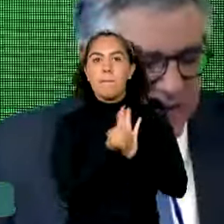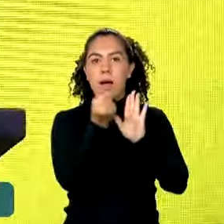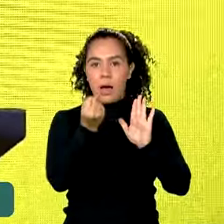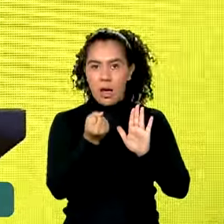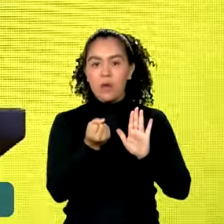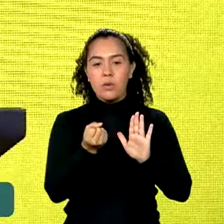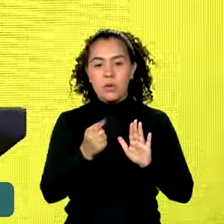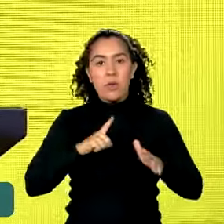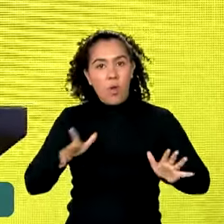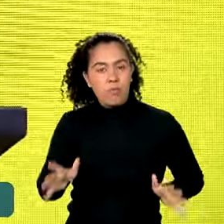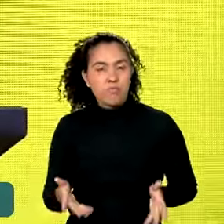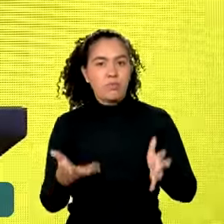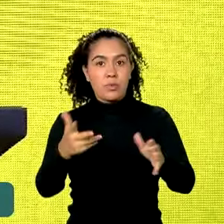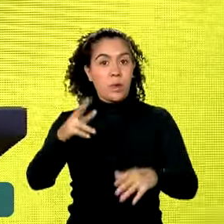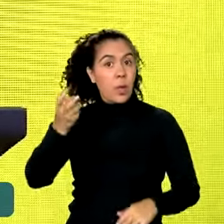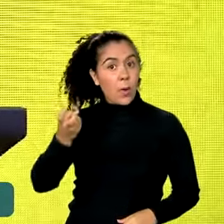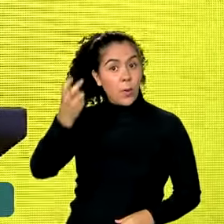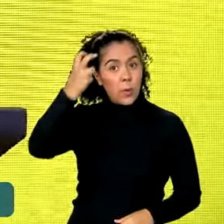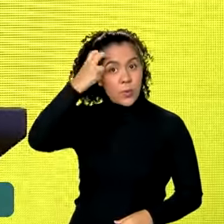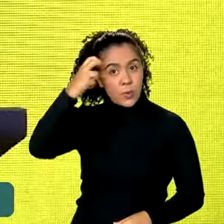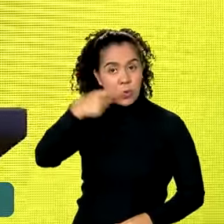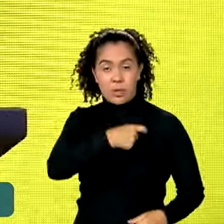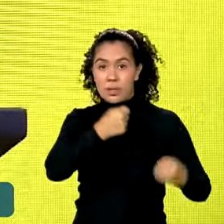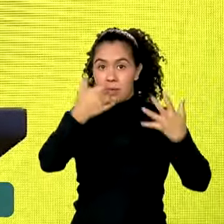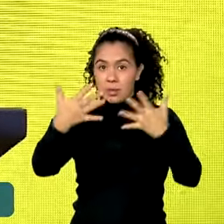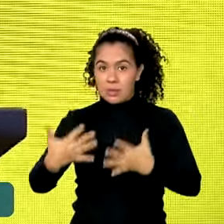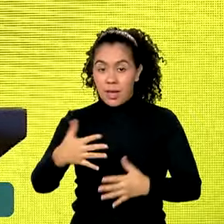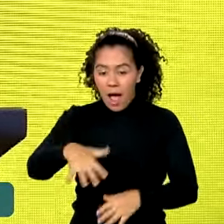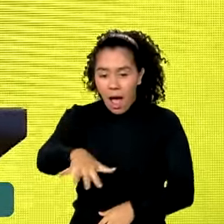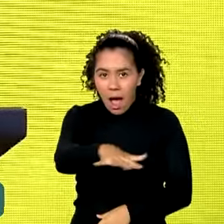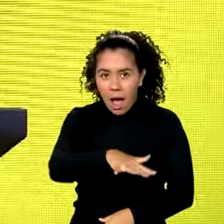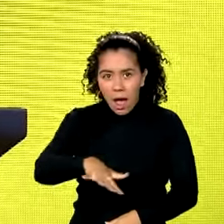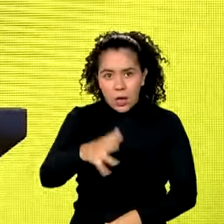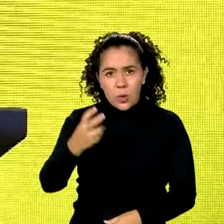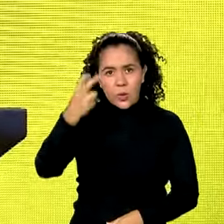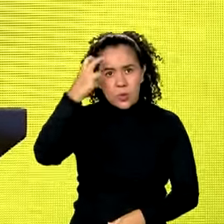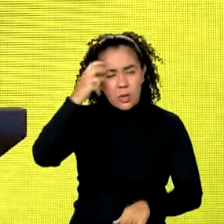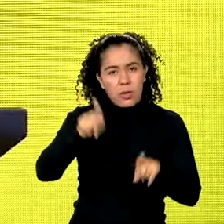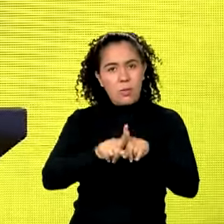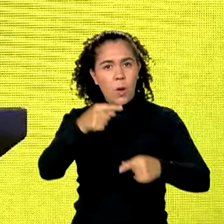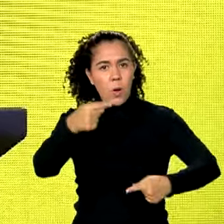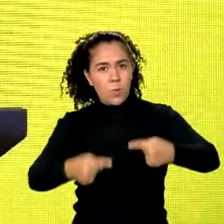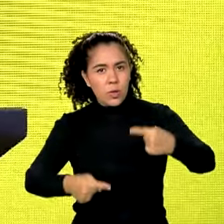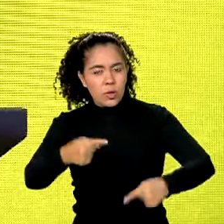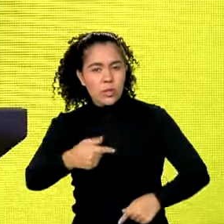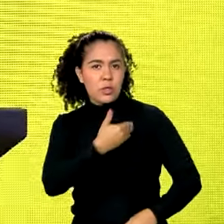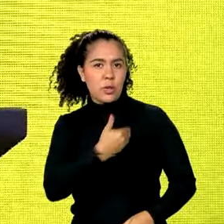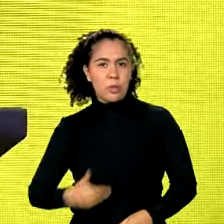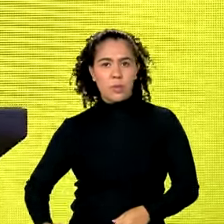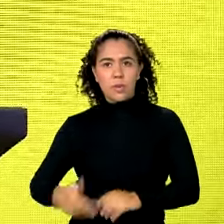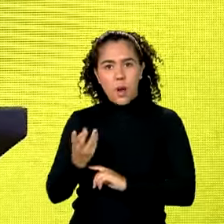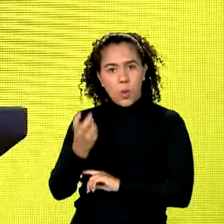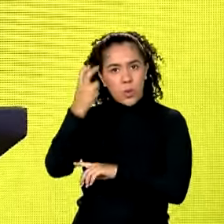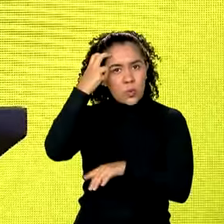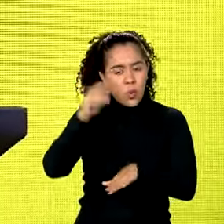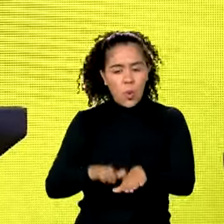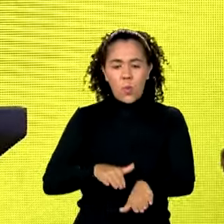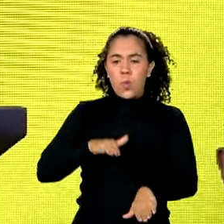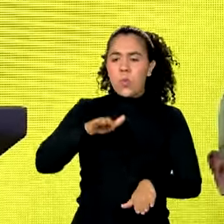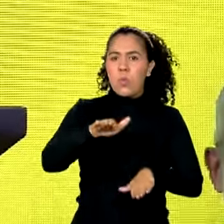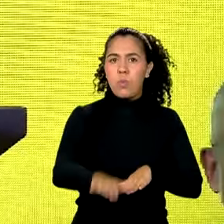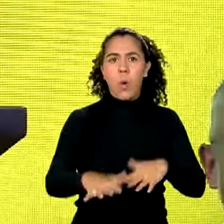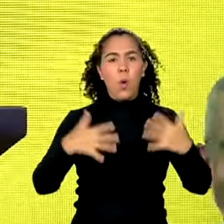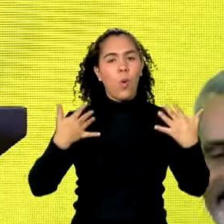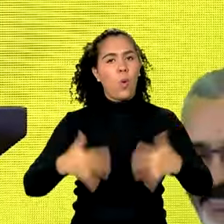cultura. Divisor de águas para a gestão cultural, para as políticas públicas da cultura, um grande passo para